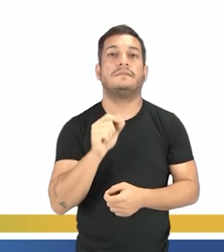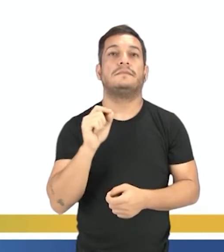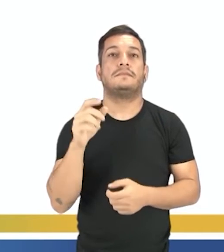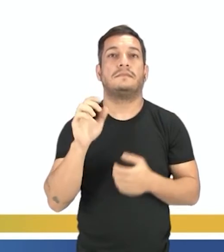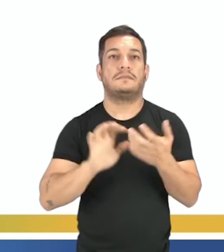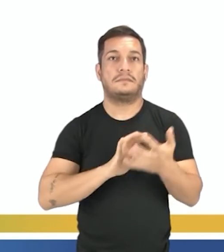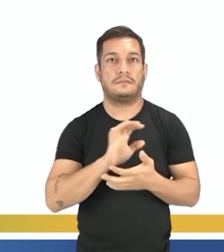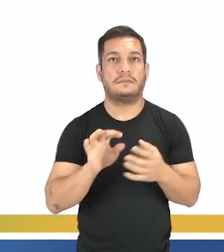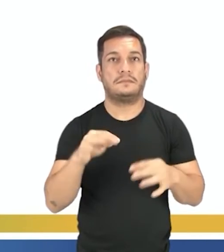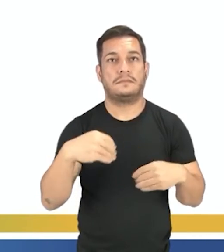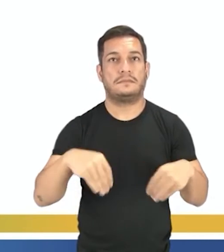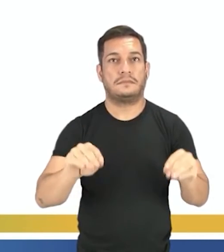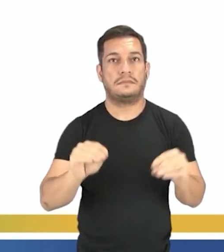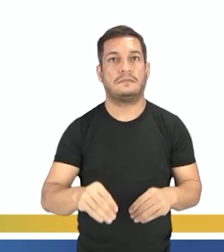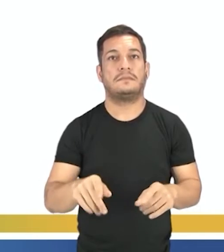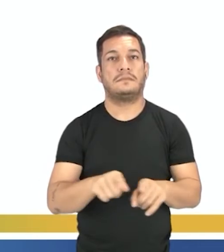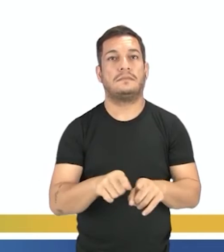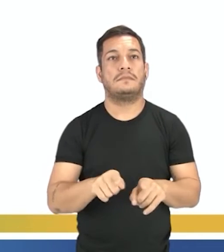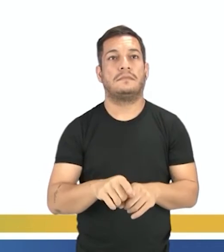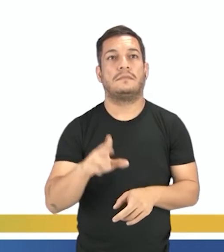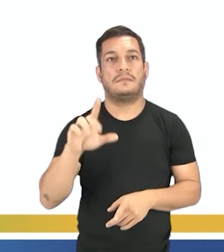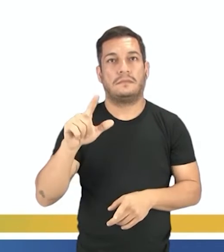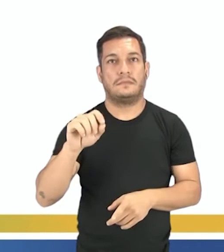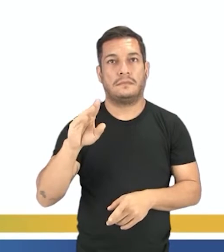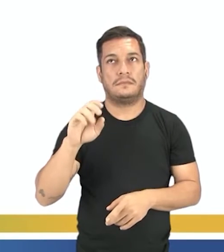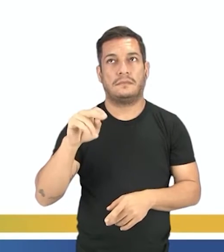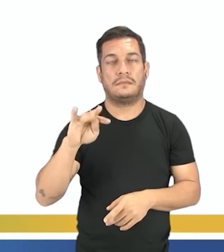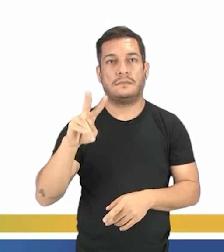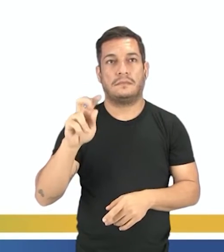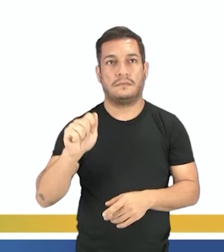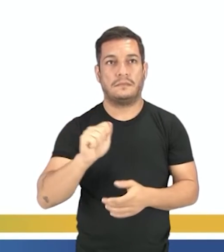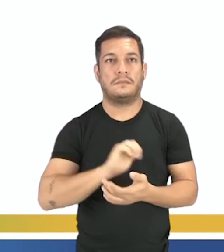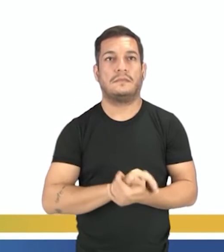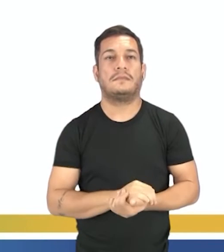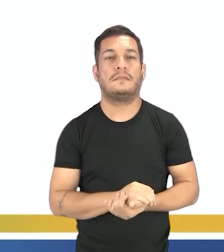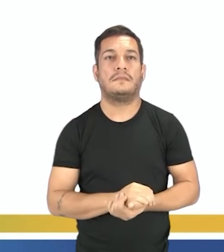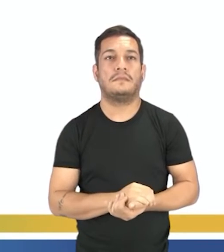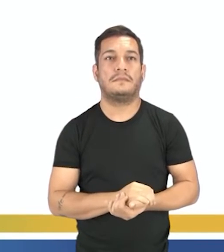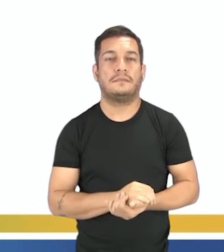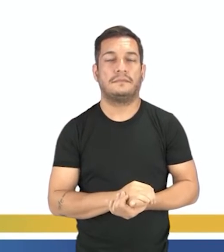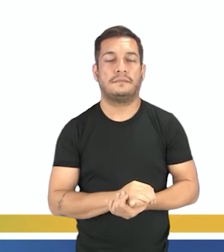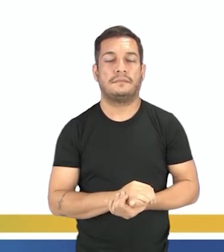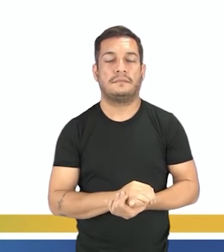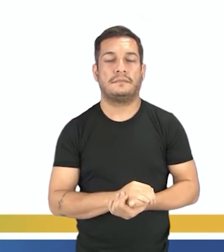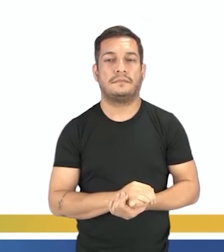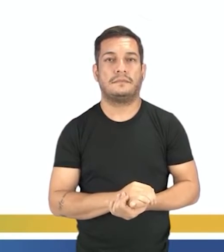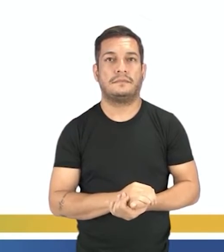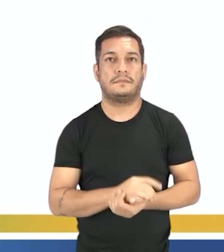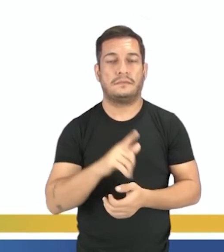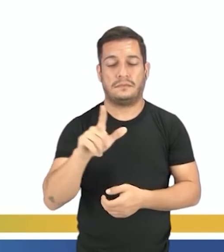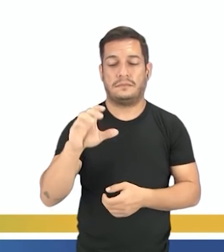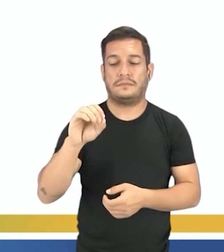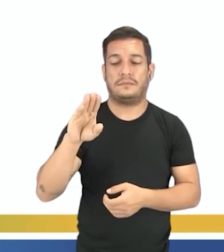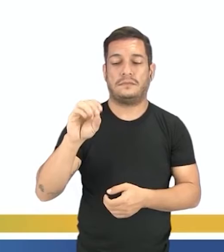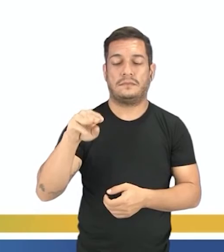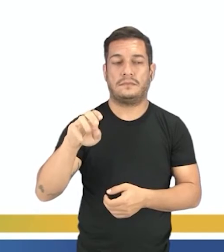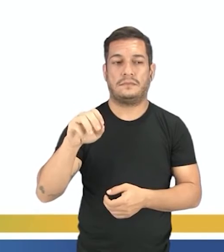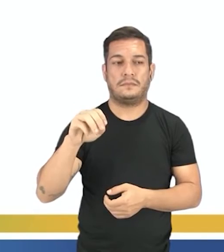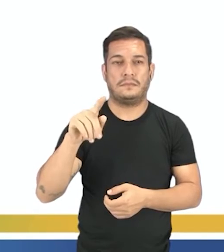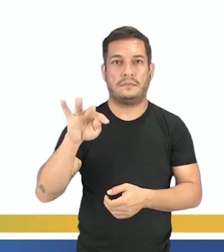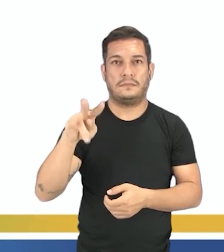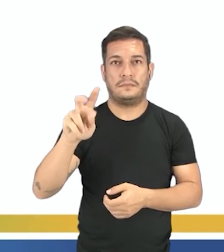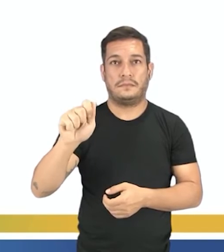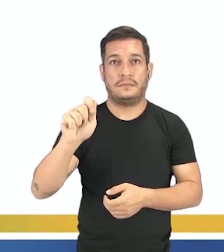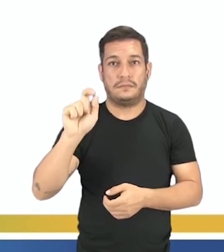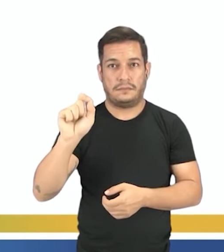indústria têxtil e a locomotiva. A locomotiva é o símbolo